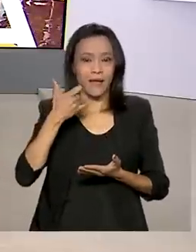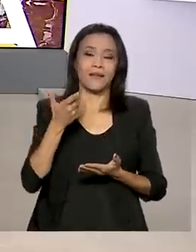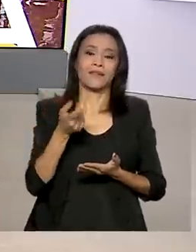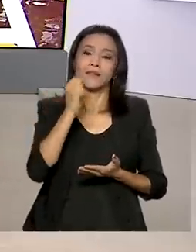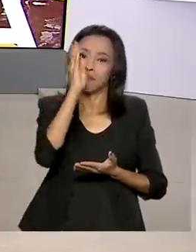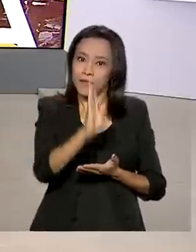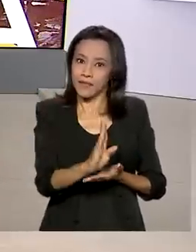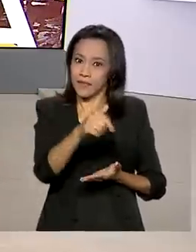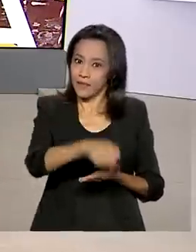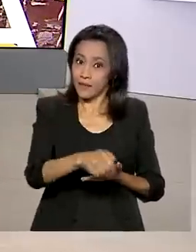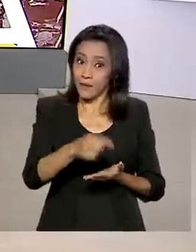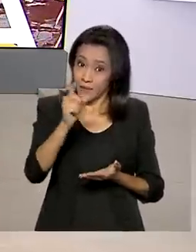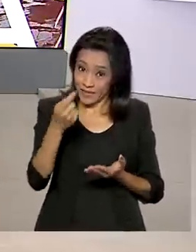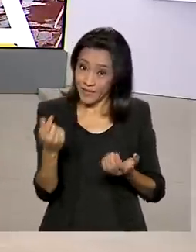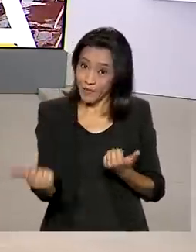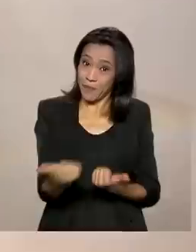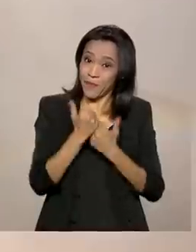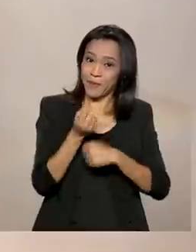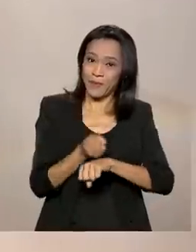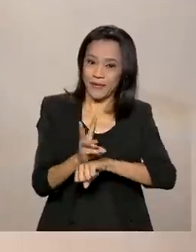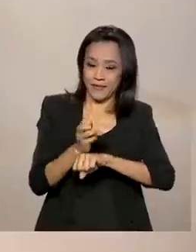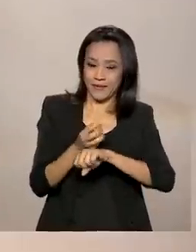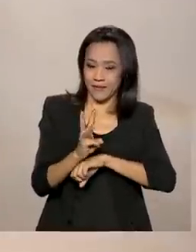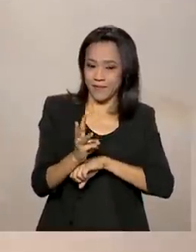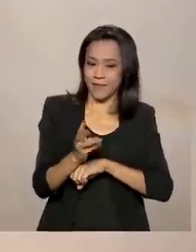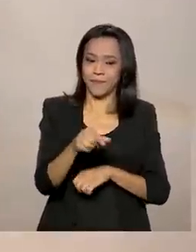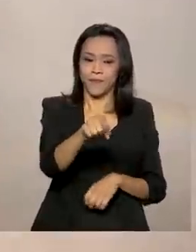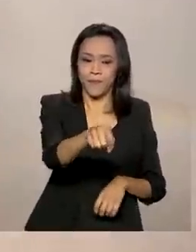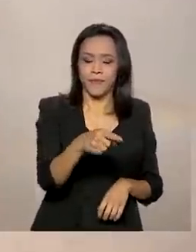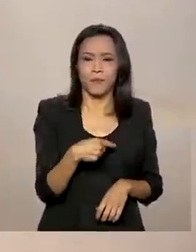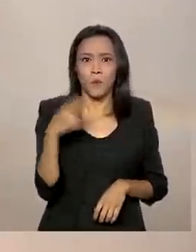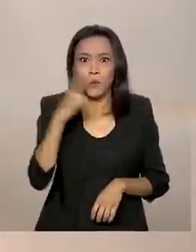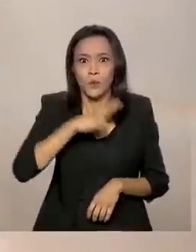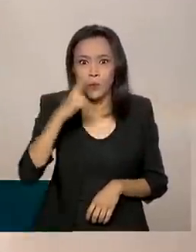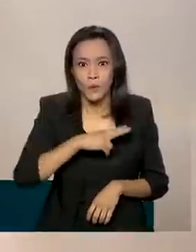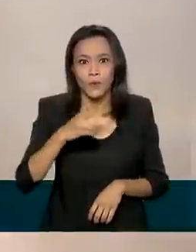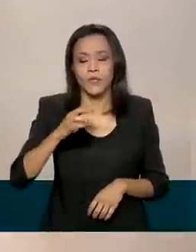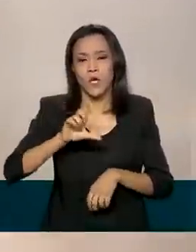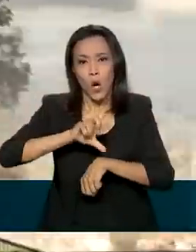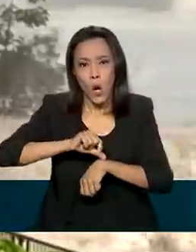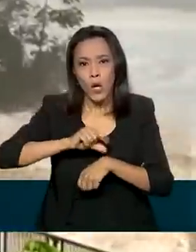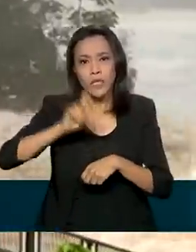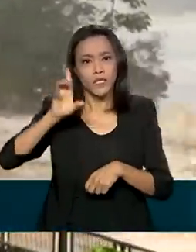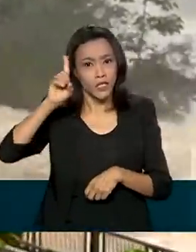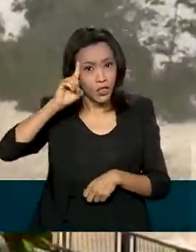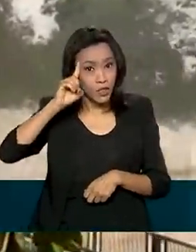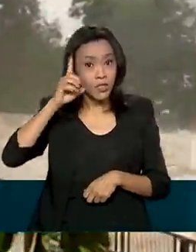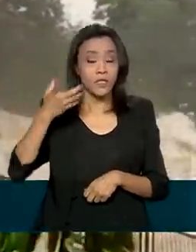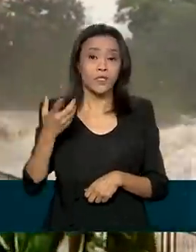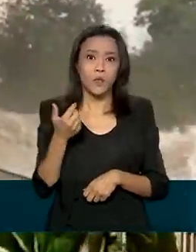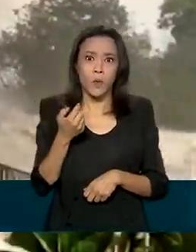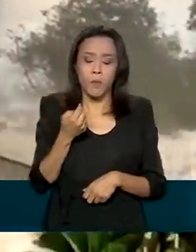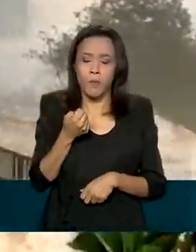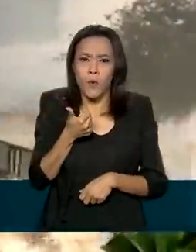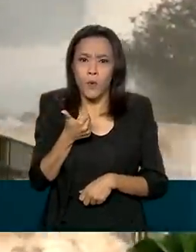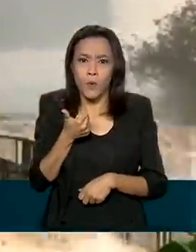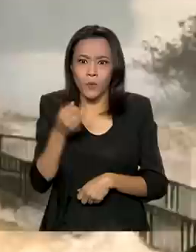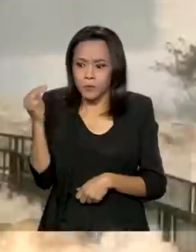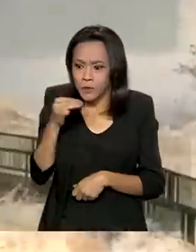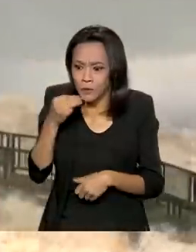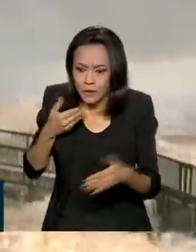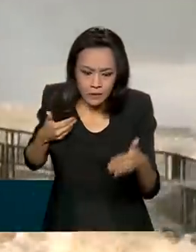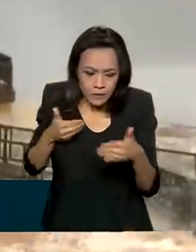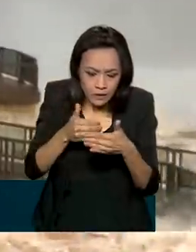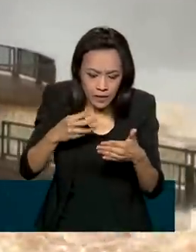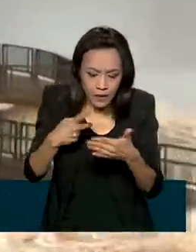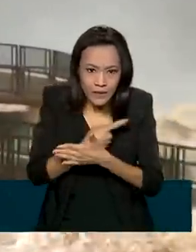novo aliado, o WhatsApp. Um aviso de emergência com dias, horas ou mesmo poucos minutos de antecedência